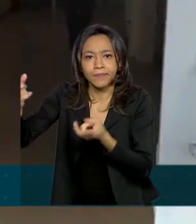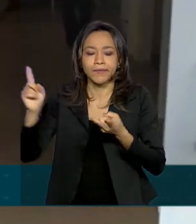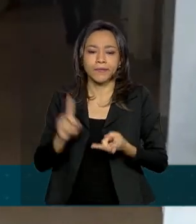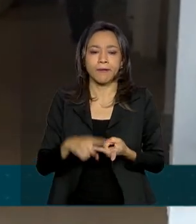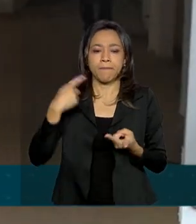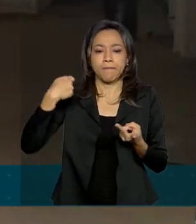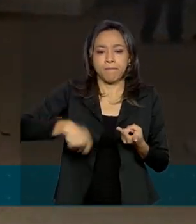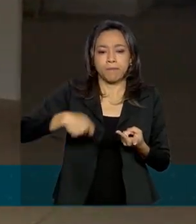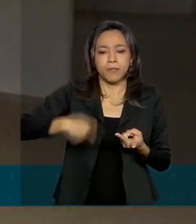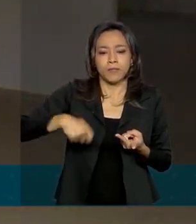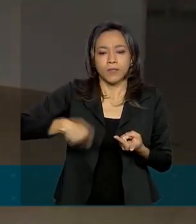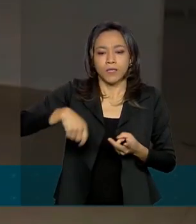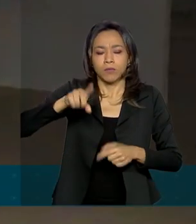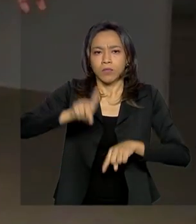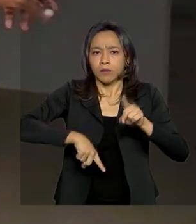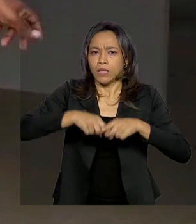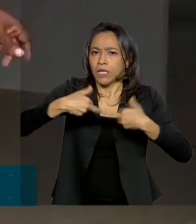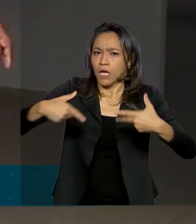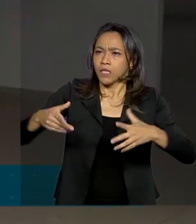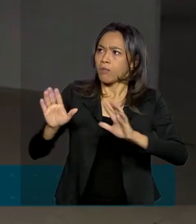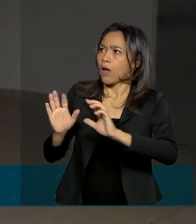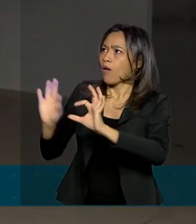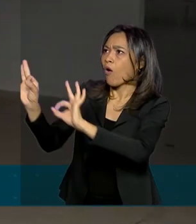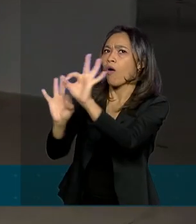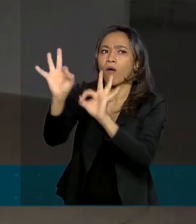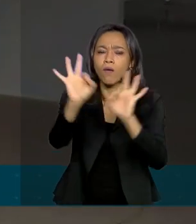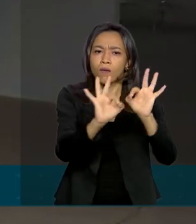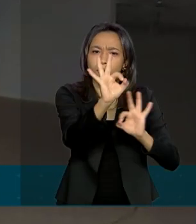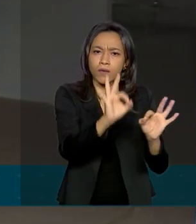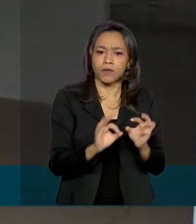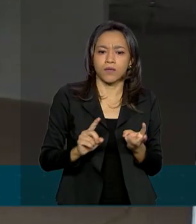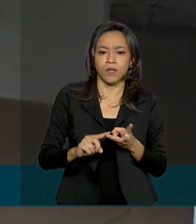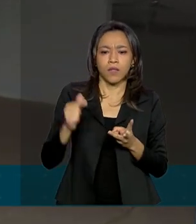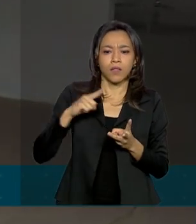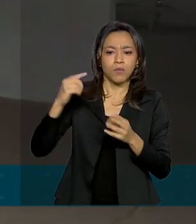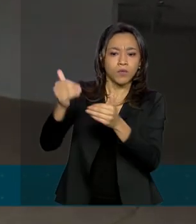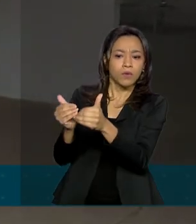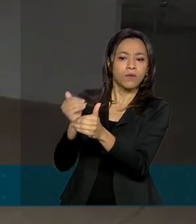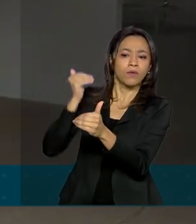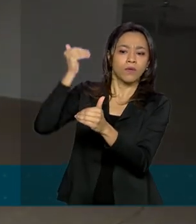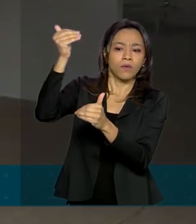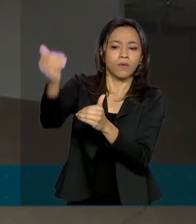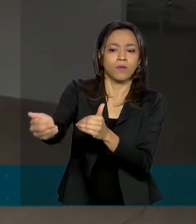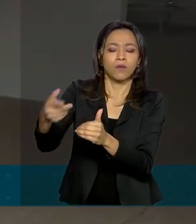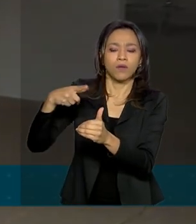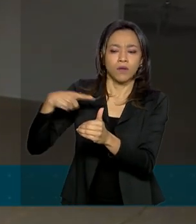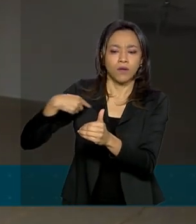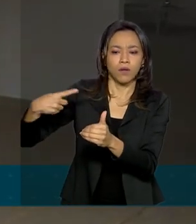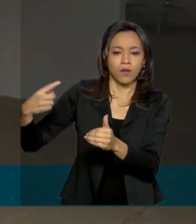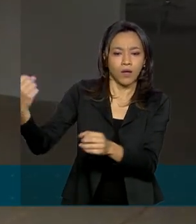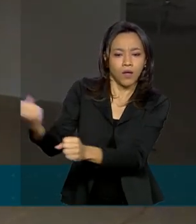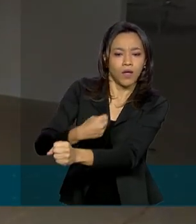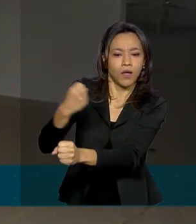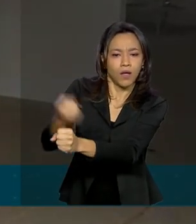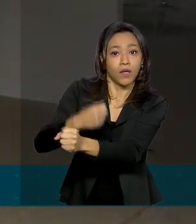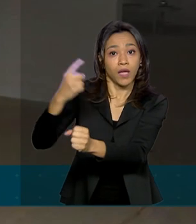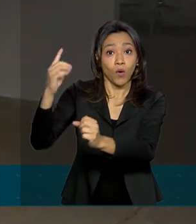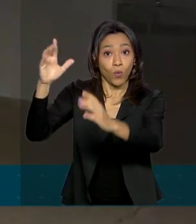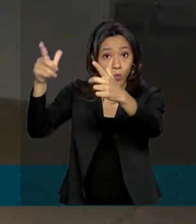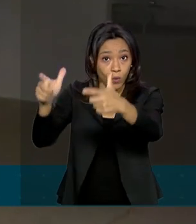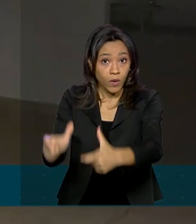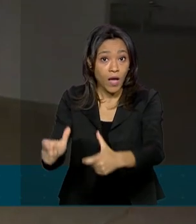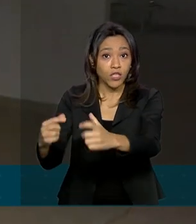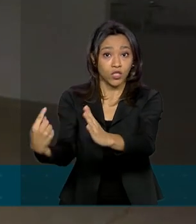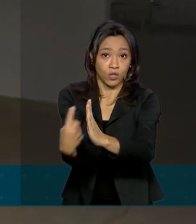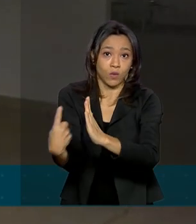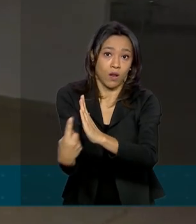precisamos mobilhar o espaço e temos outra hora lá ainda para terminar, que vai ser a aula de quarentena. Tudo